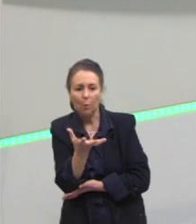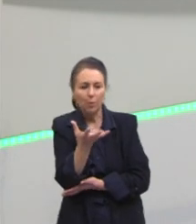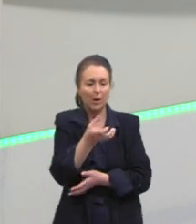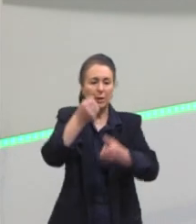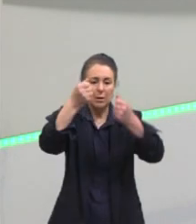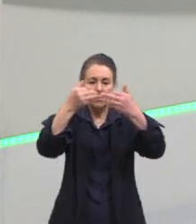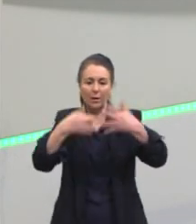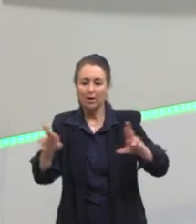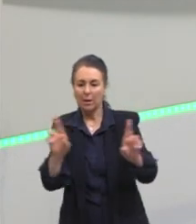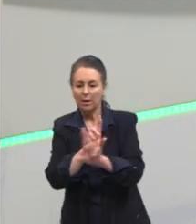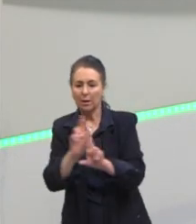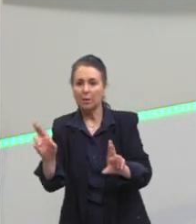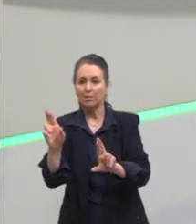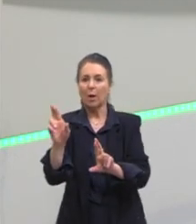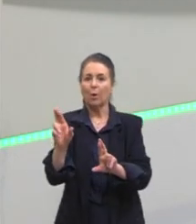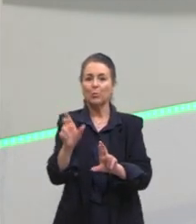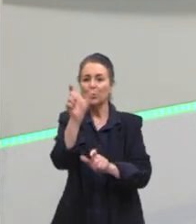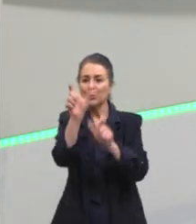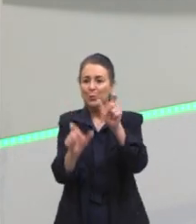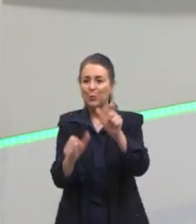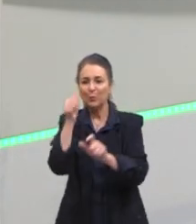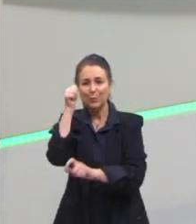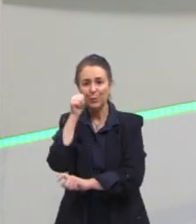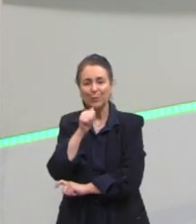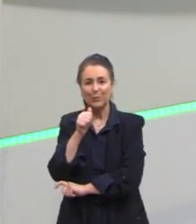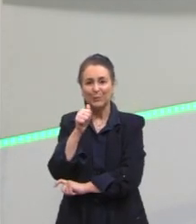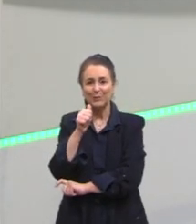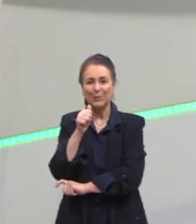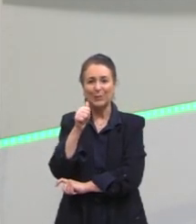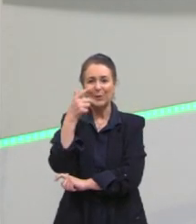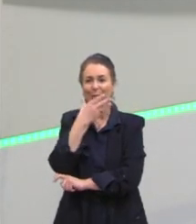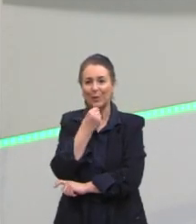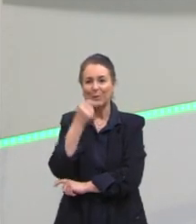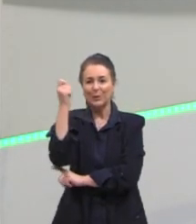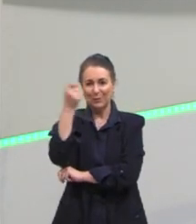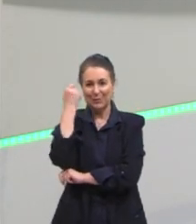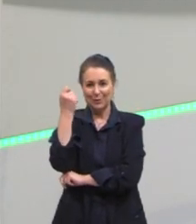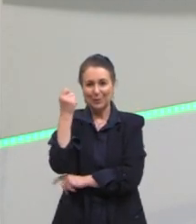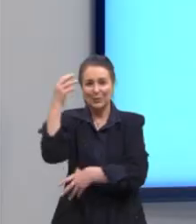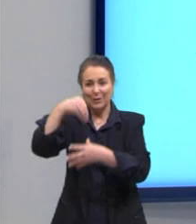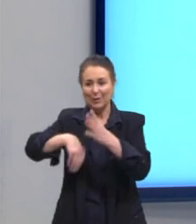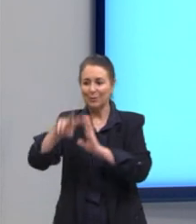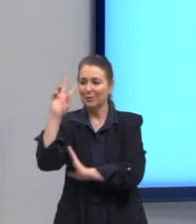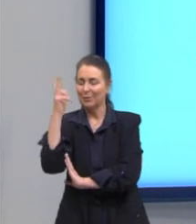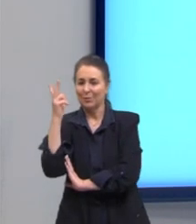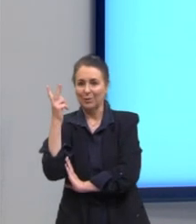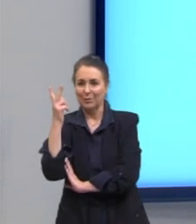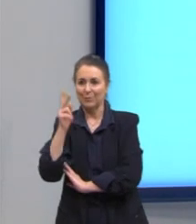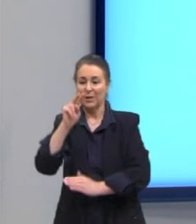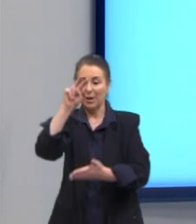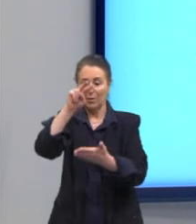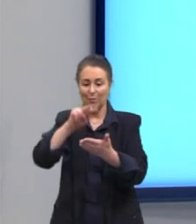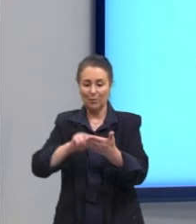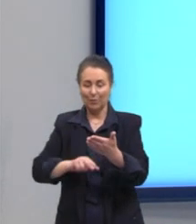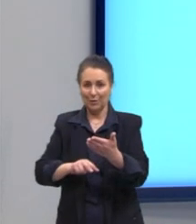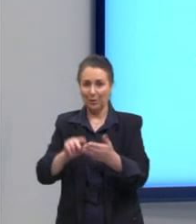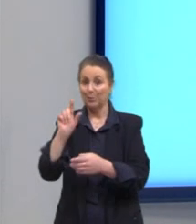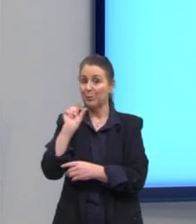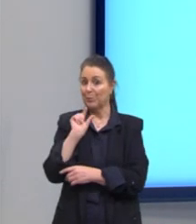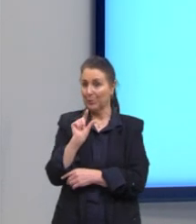com a sua história. Então, vou ler aqui um pedacinho de um